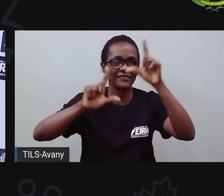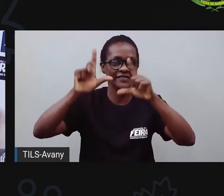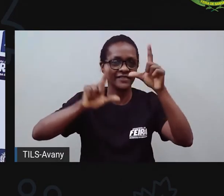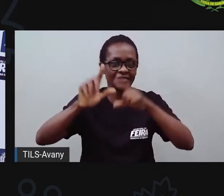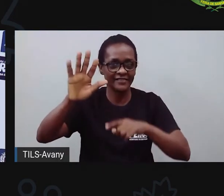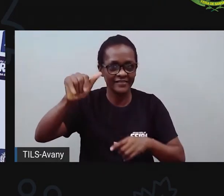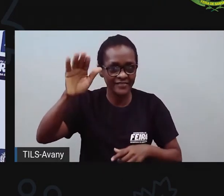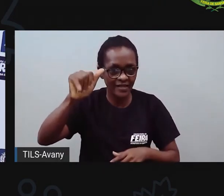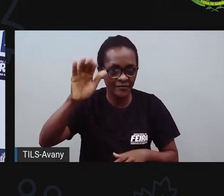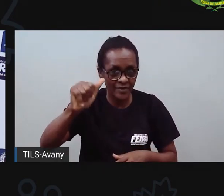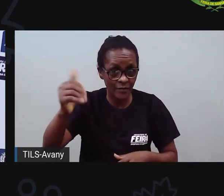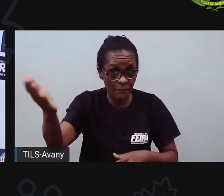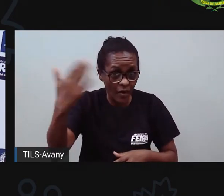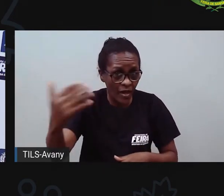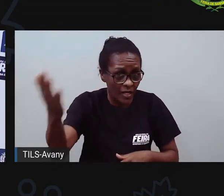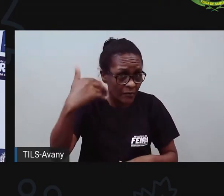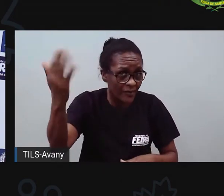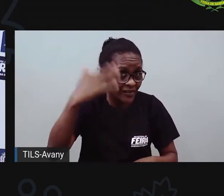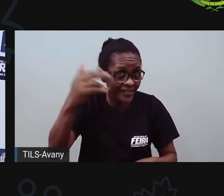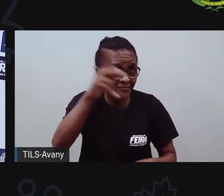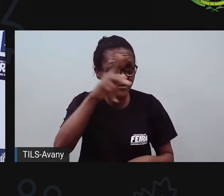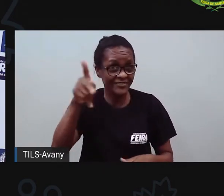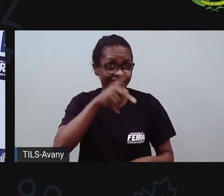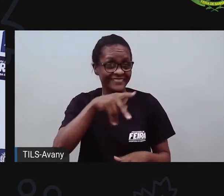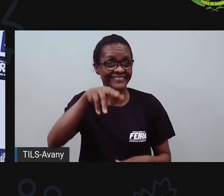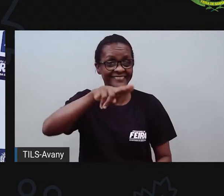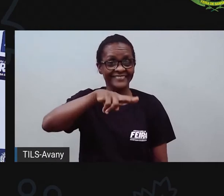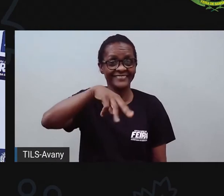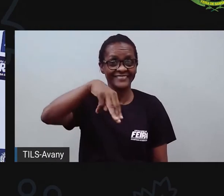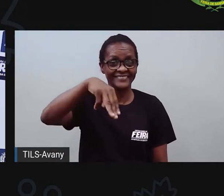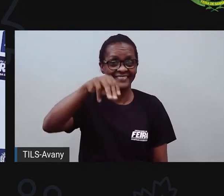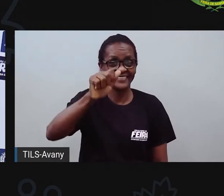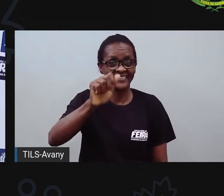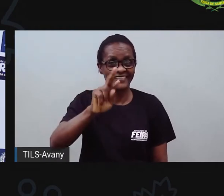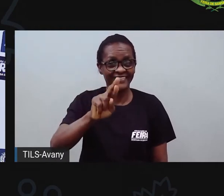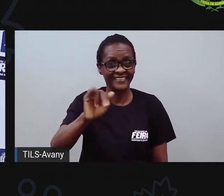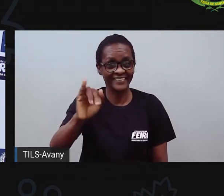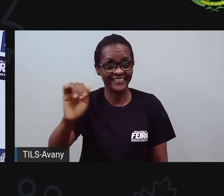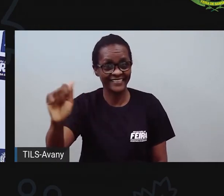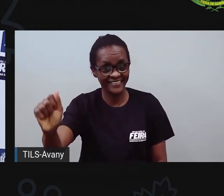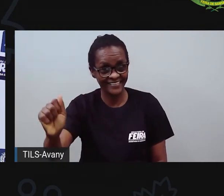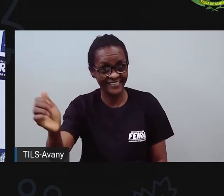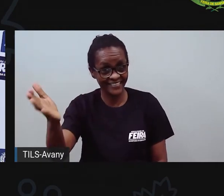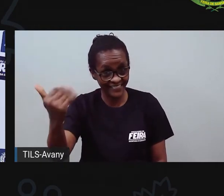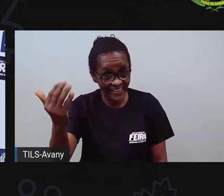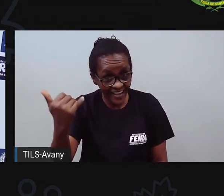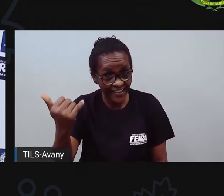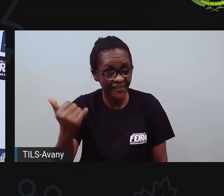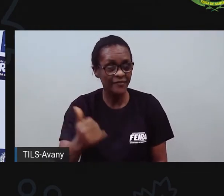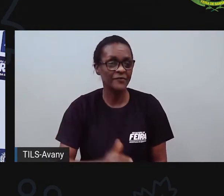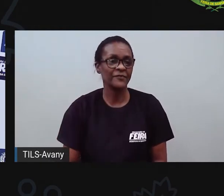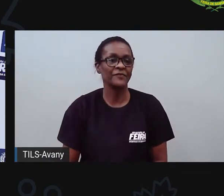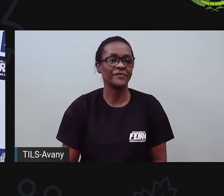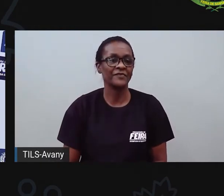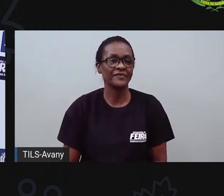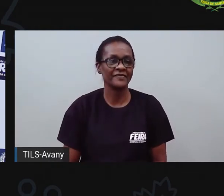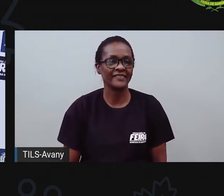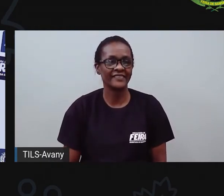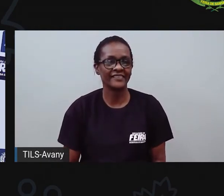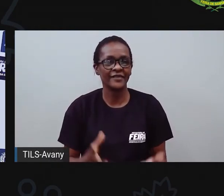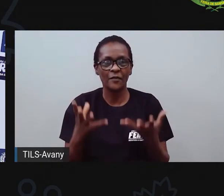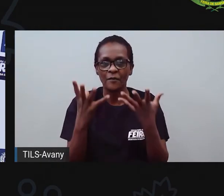gente, corre que Pró-Maria já tá na TV, começou a aula da Pró e hoje vamos ter uma aula,